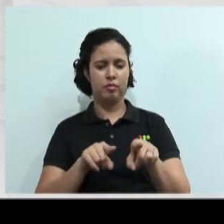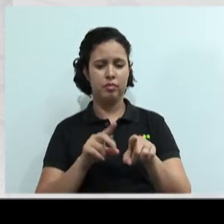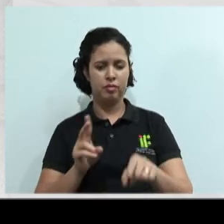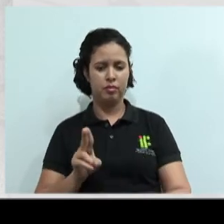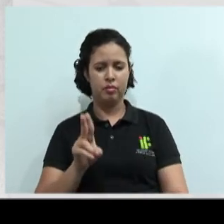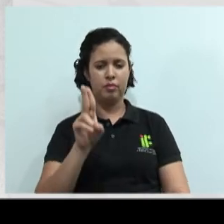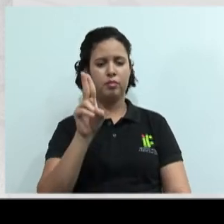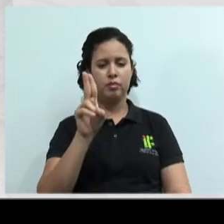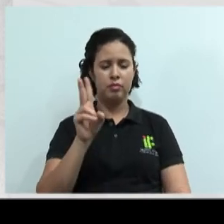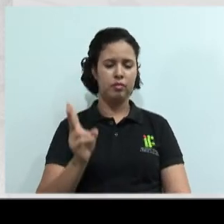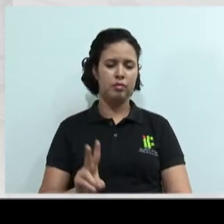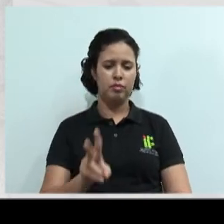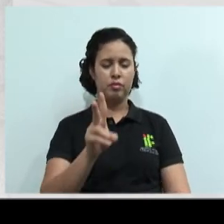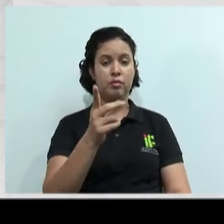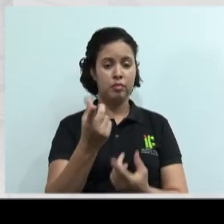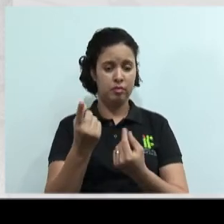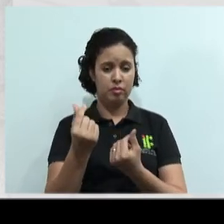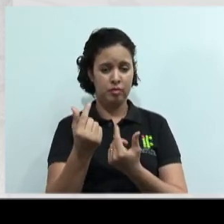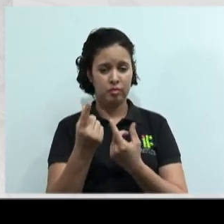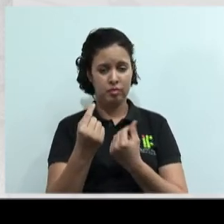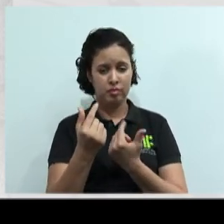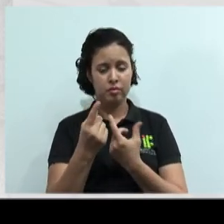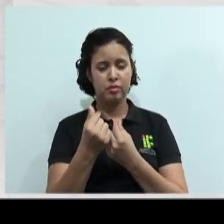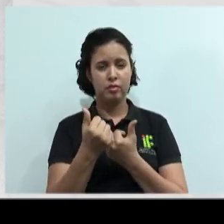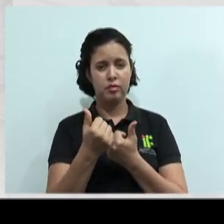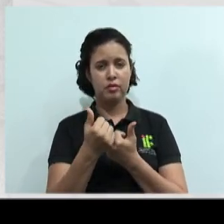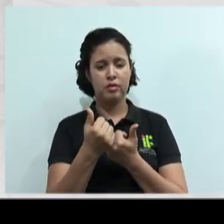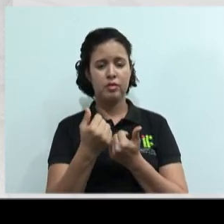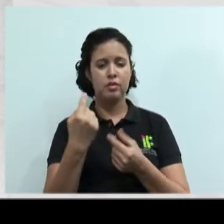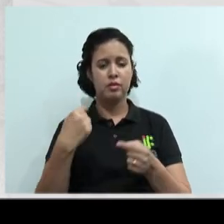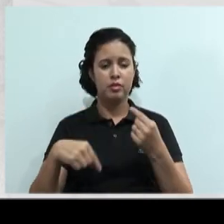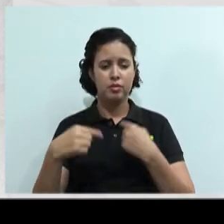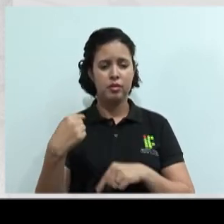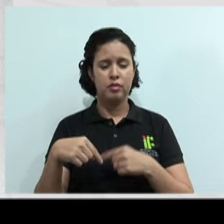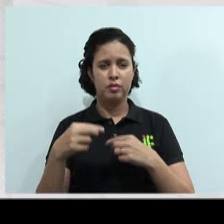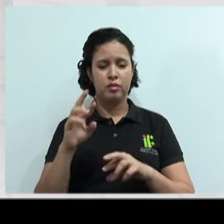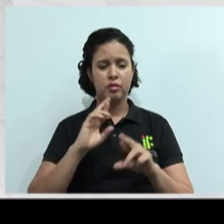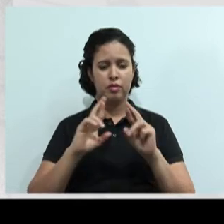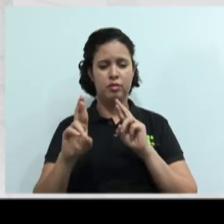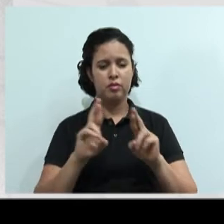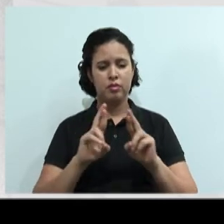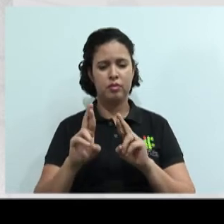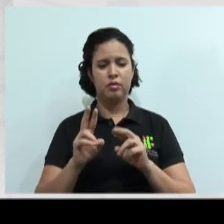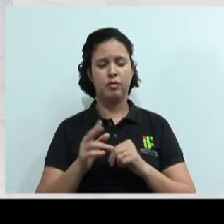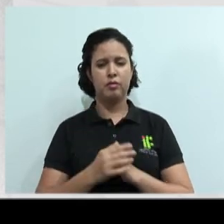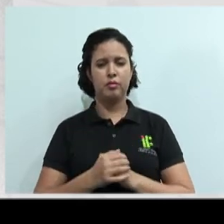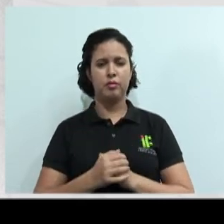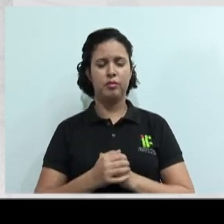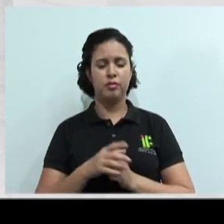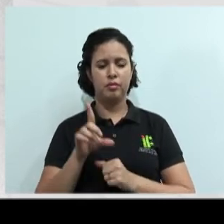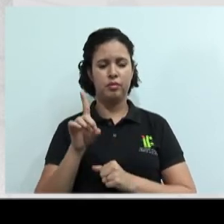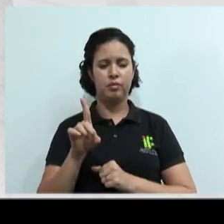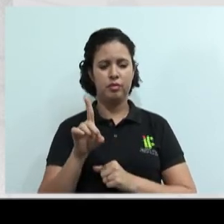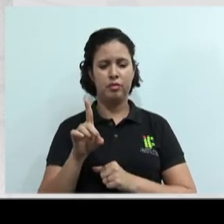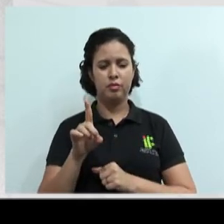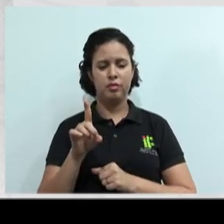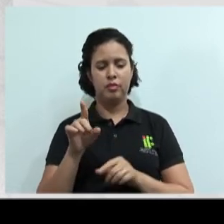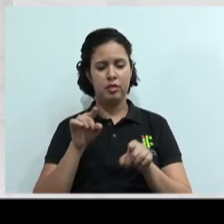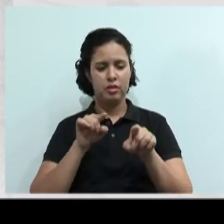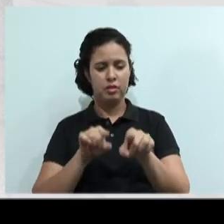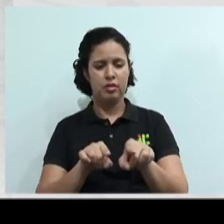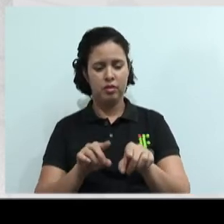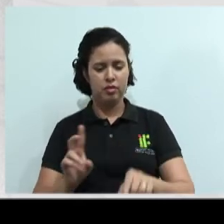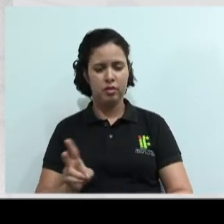valores monetários, ó. pensando só no dinheiro aqui, viu? Políticas de relacionamento. Vamos ver a letra D. Alinhamento,